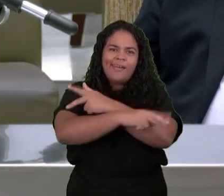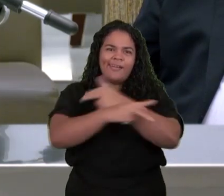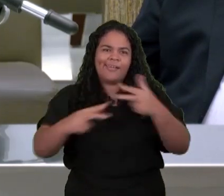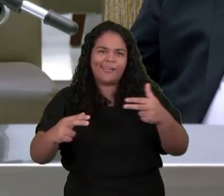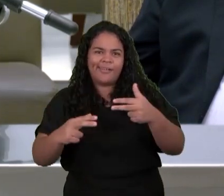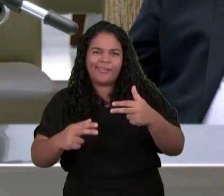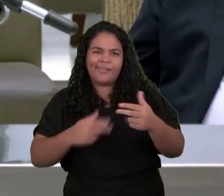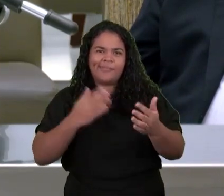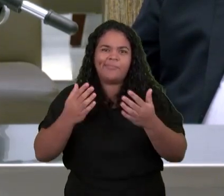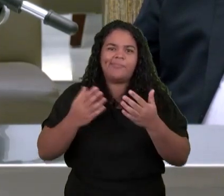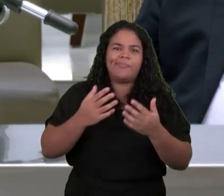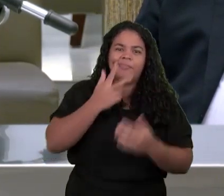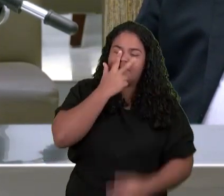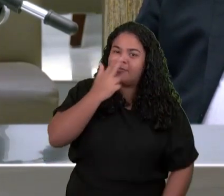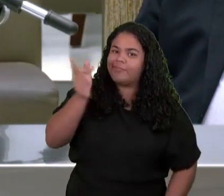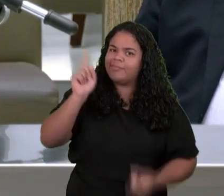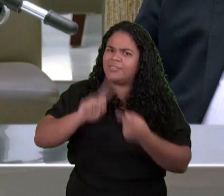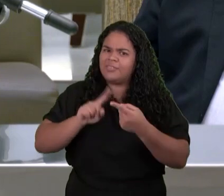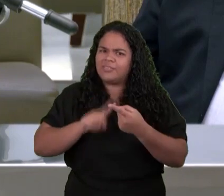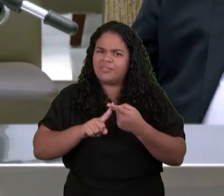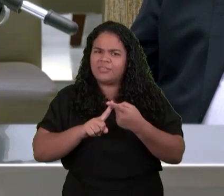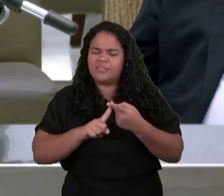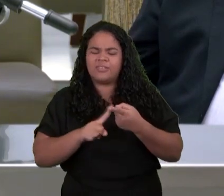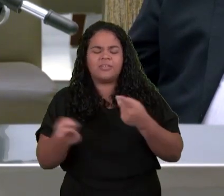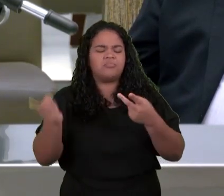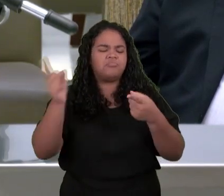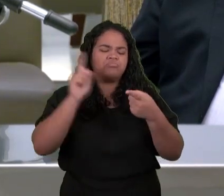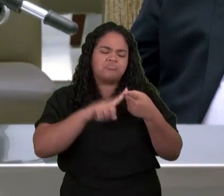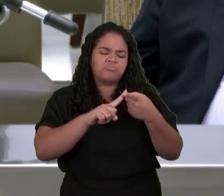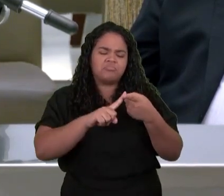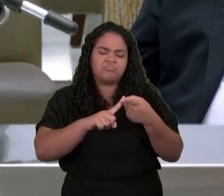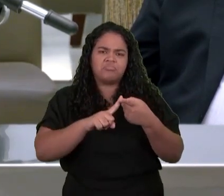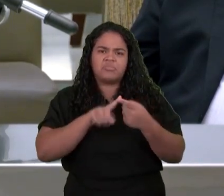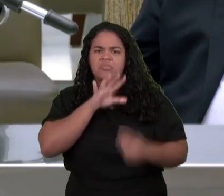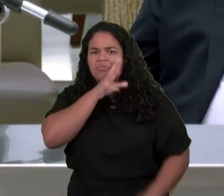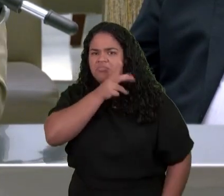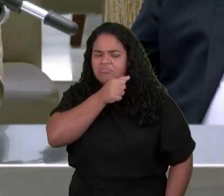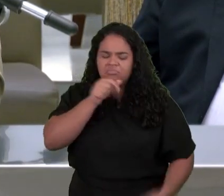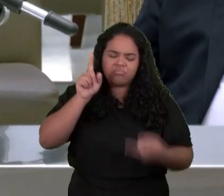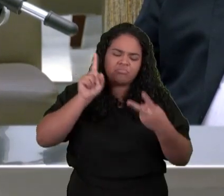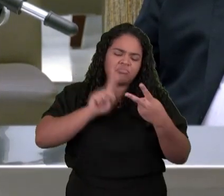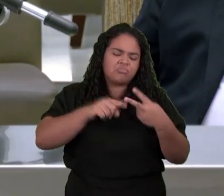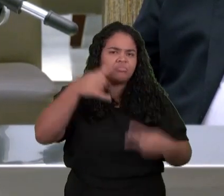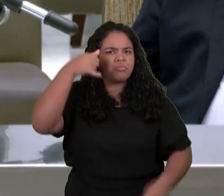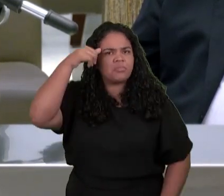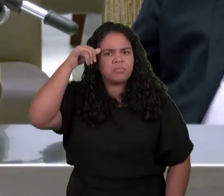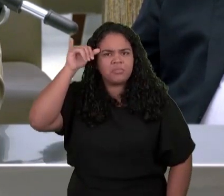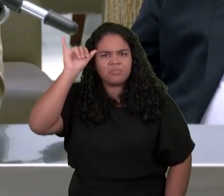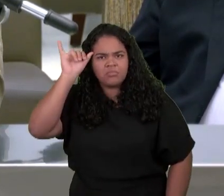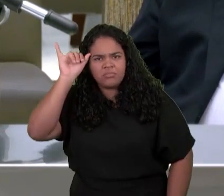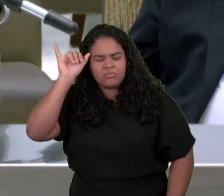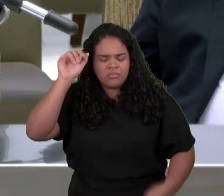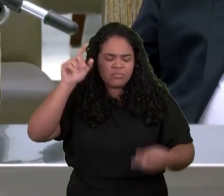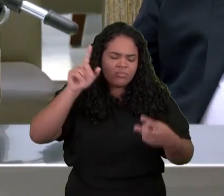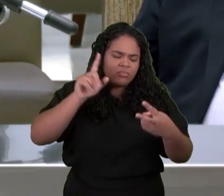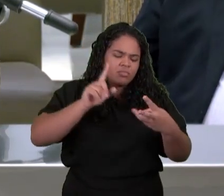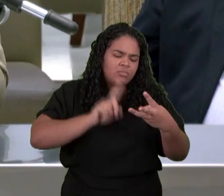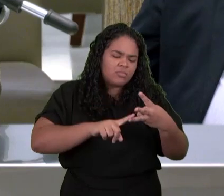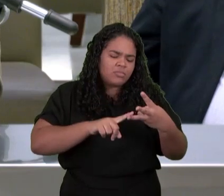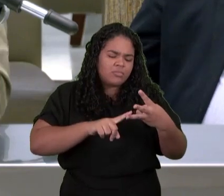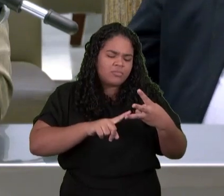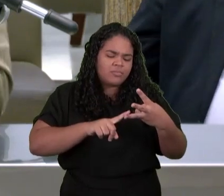E rosto De homem Igualmente Aqui nesse Texto João Vê Esses quatro Seres